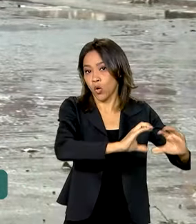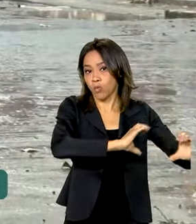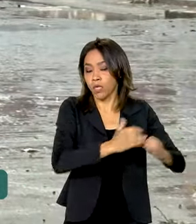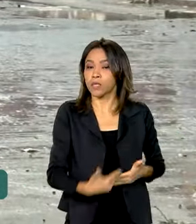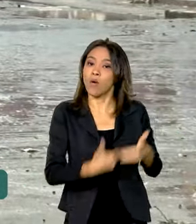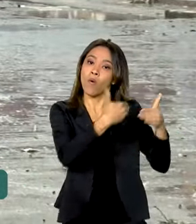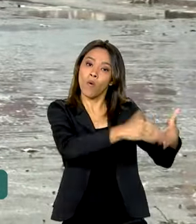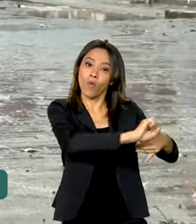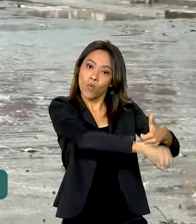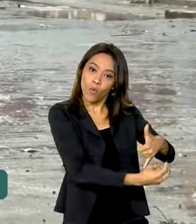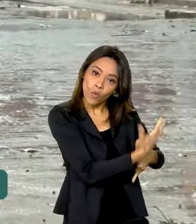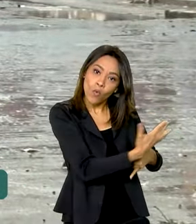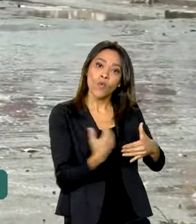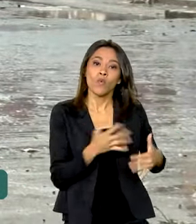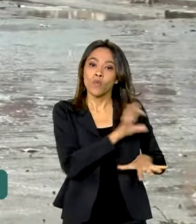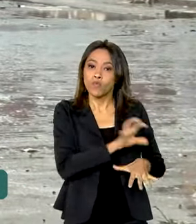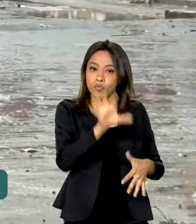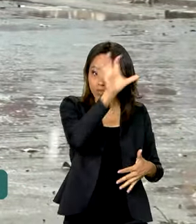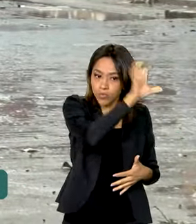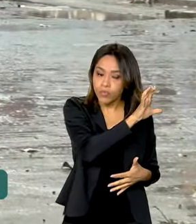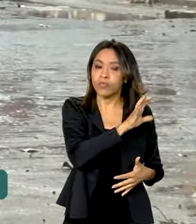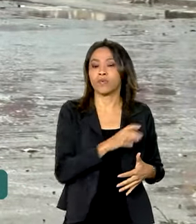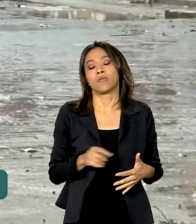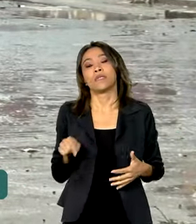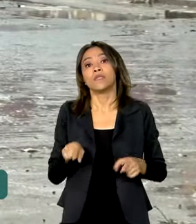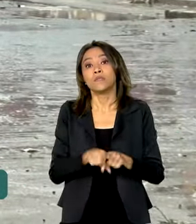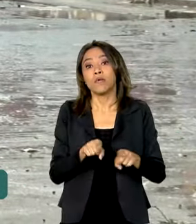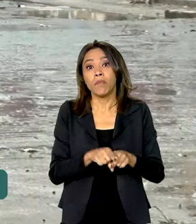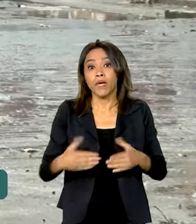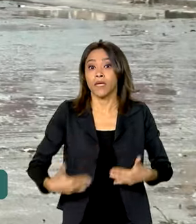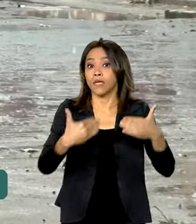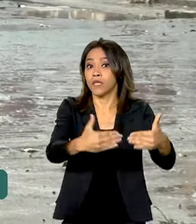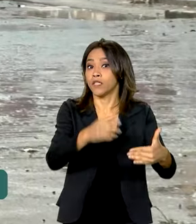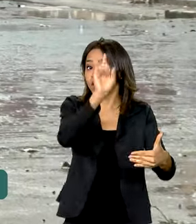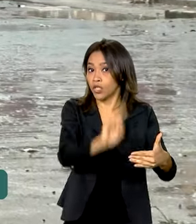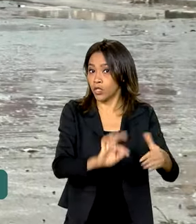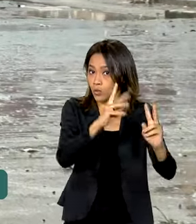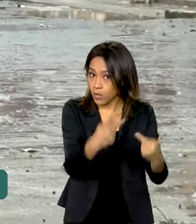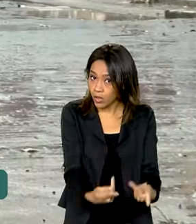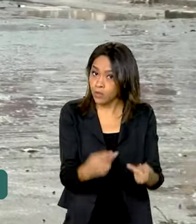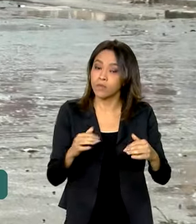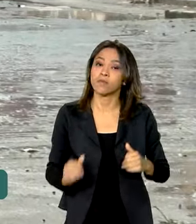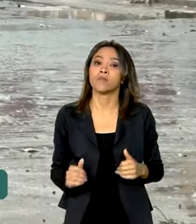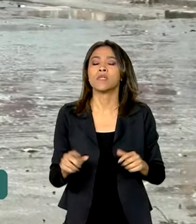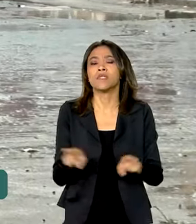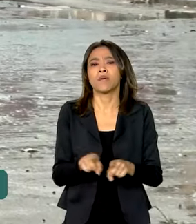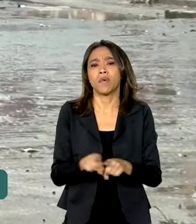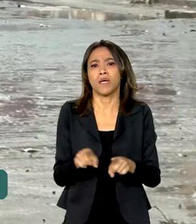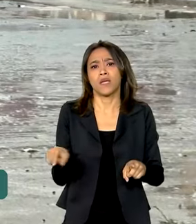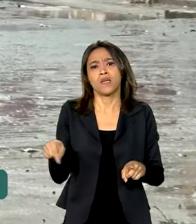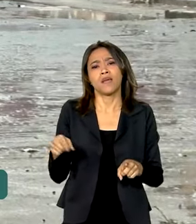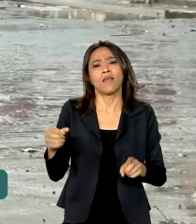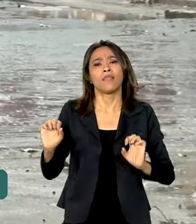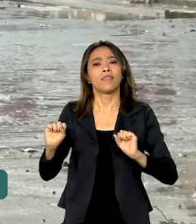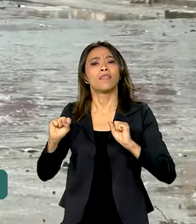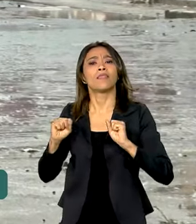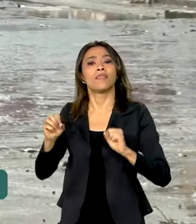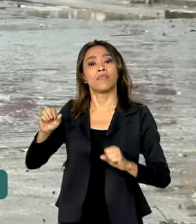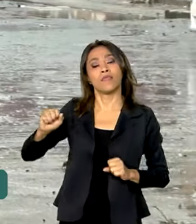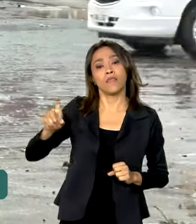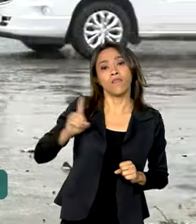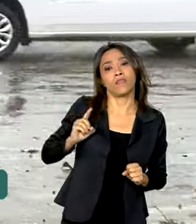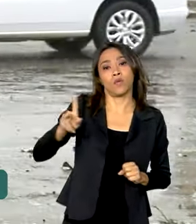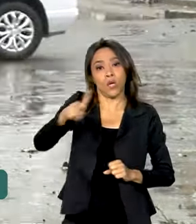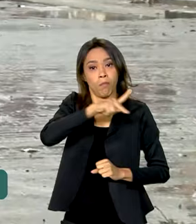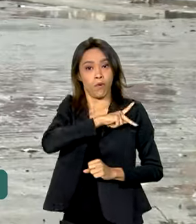Meio Ambiente, Integração e Desenvolvimento Regional, Direitos Humanos e da Cidadania, além da Defensoria Pública da